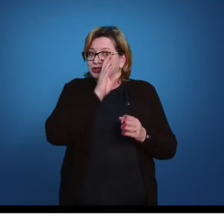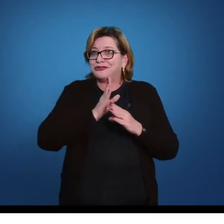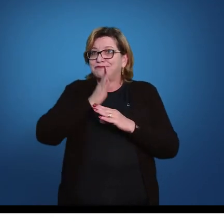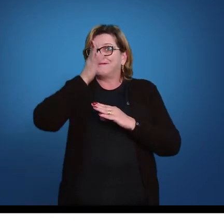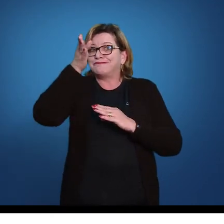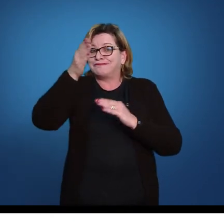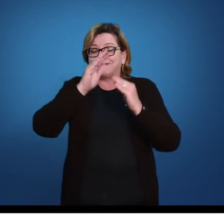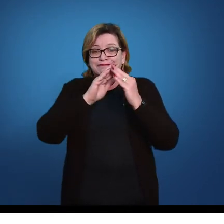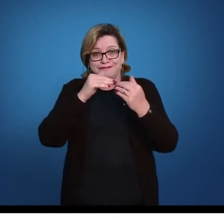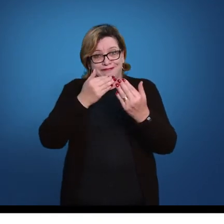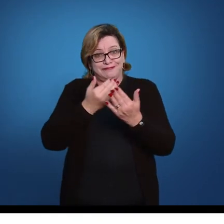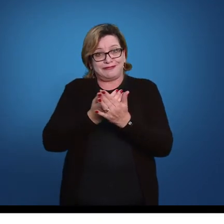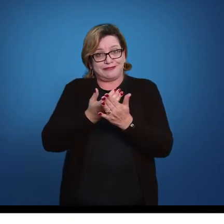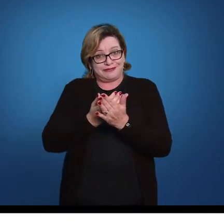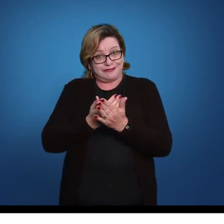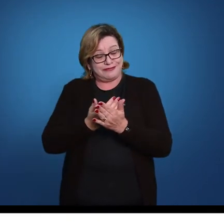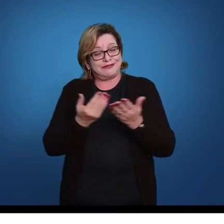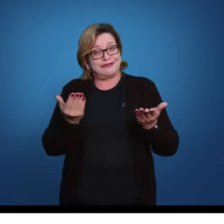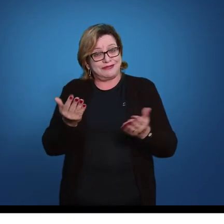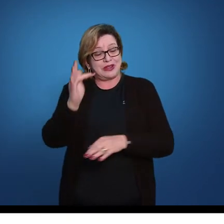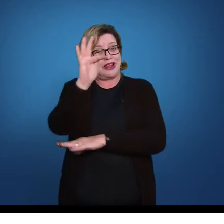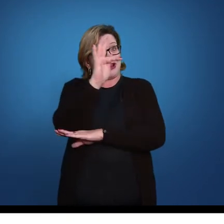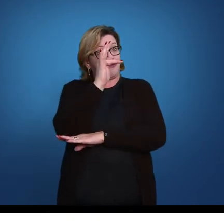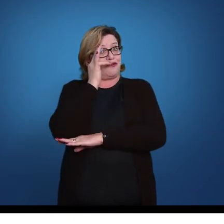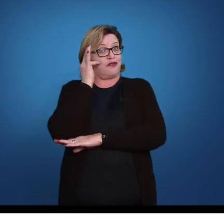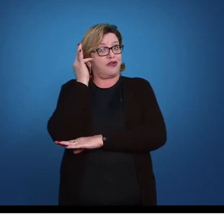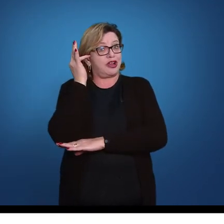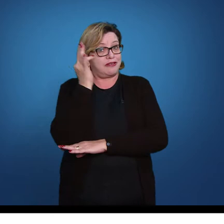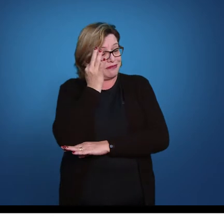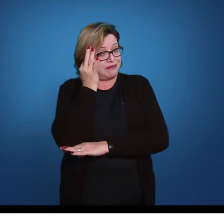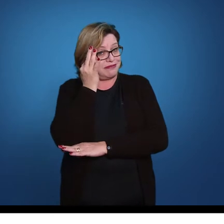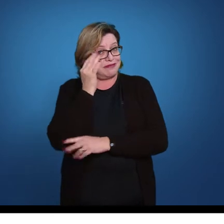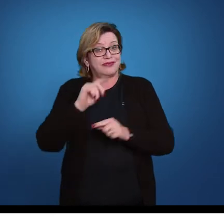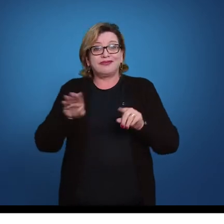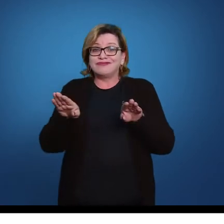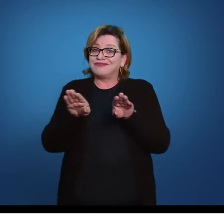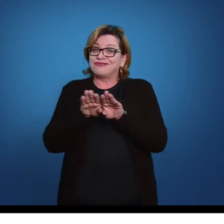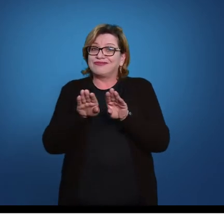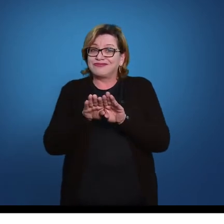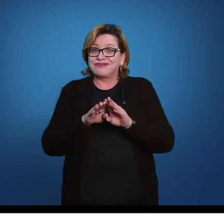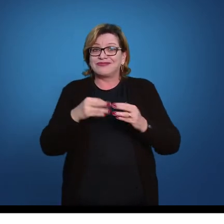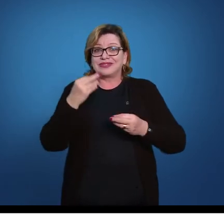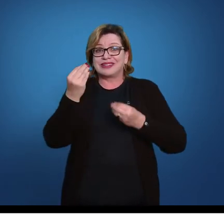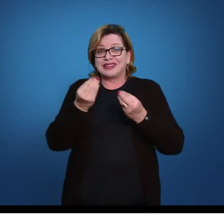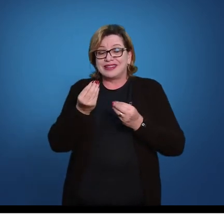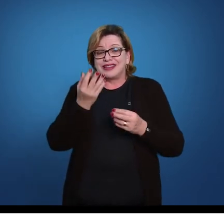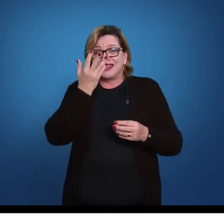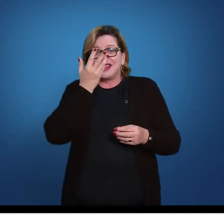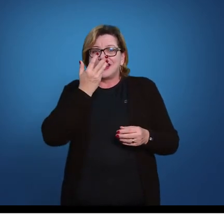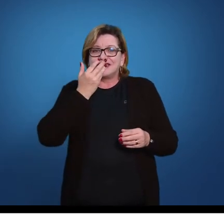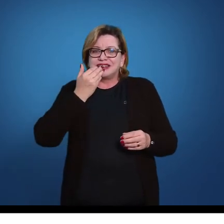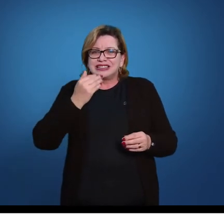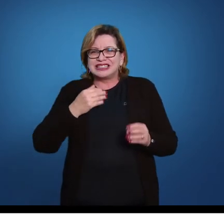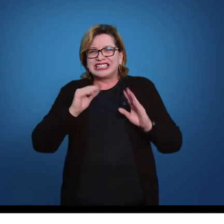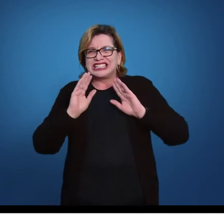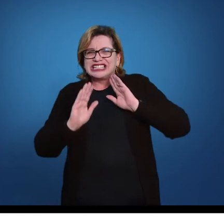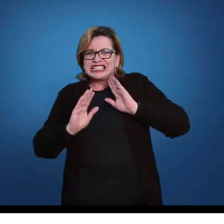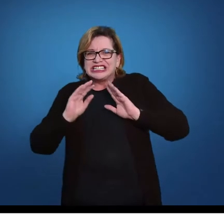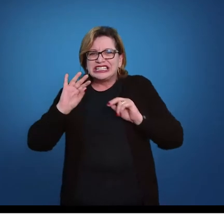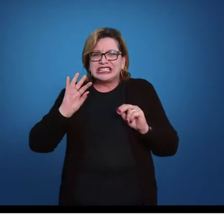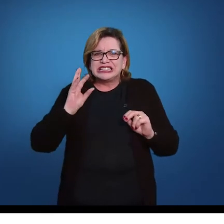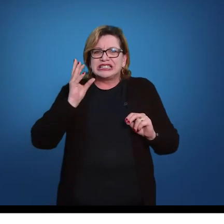educação, à escola, à educação formal, à escola. E, ao mesmo tempo, as crianças acabavam